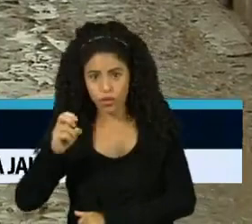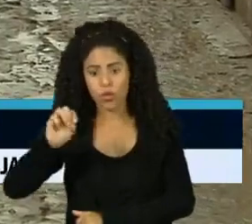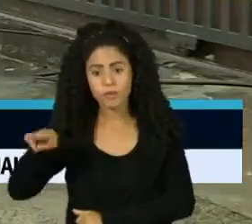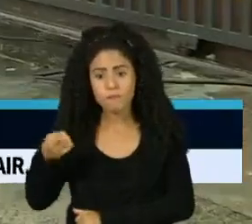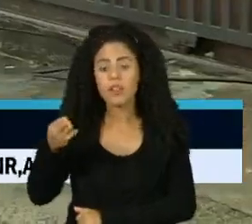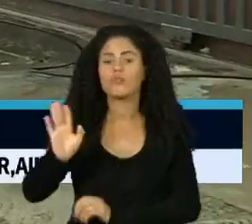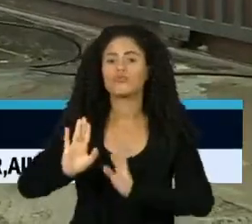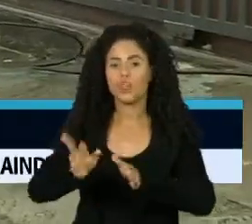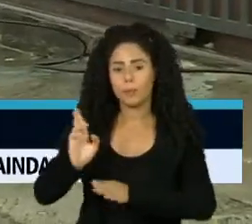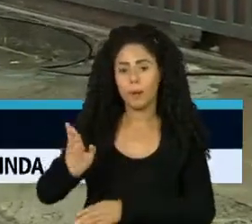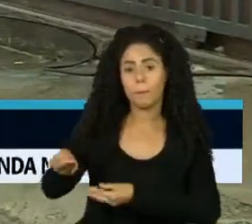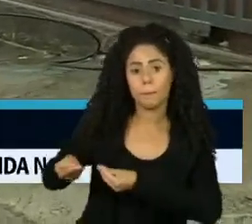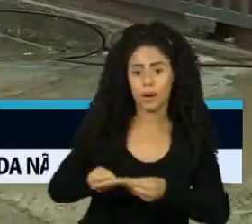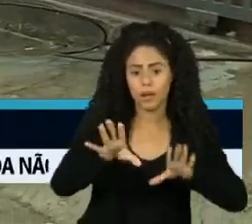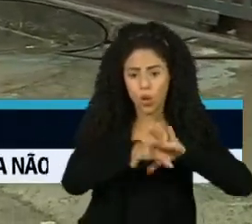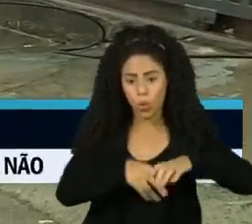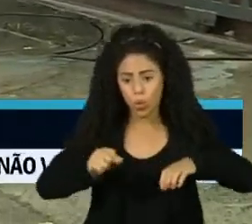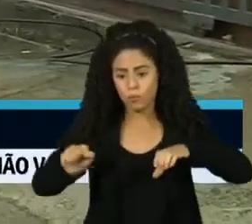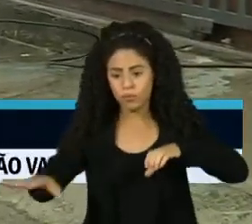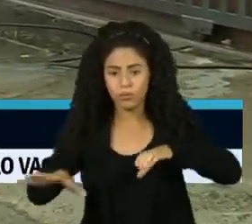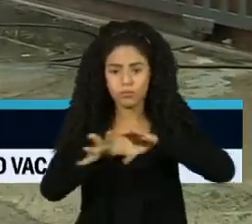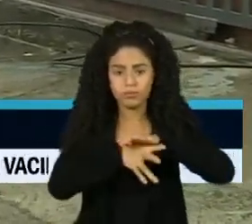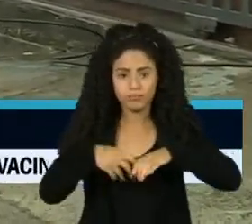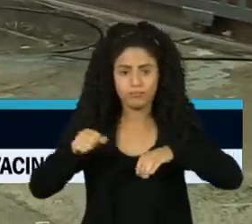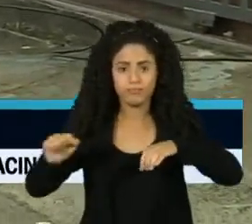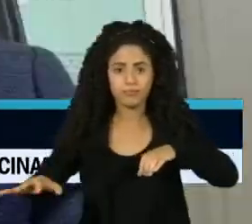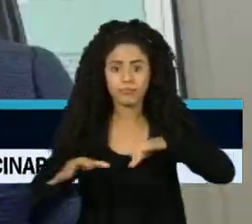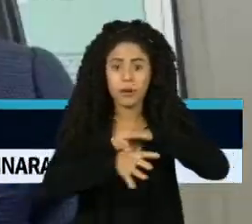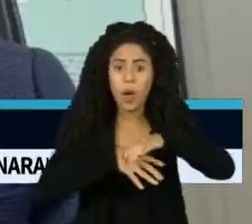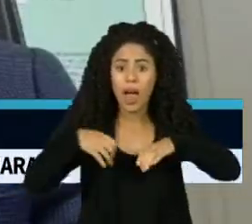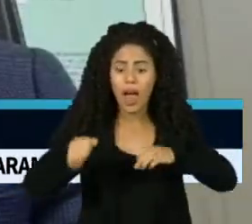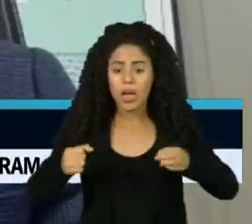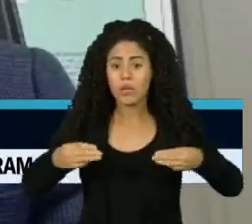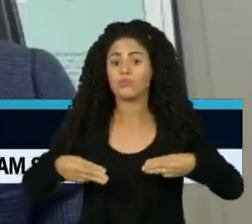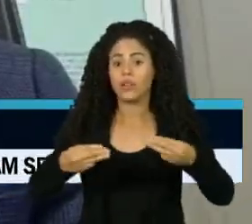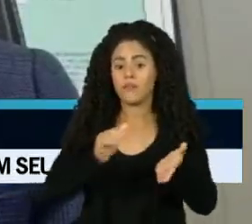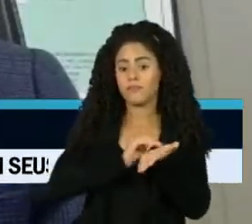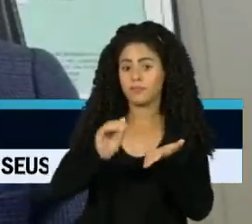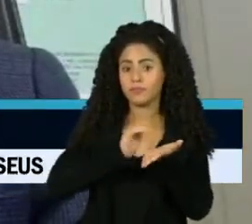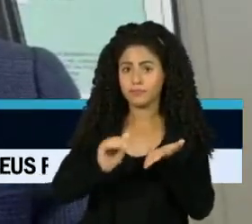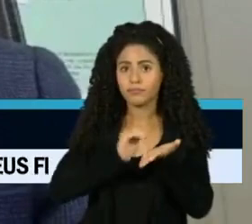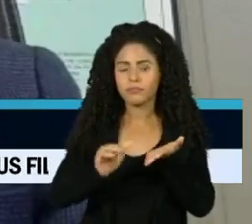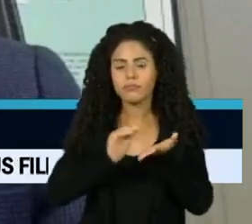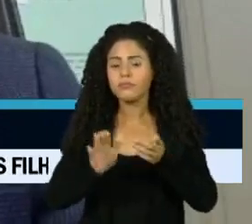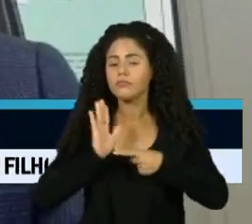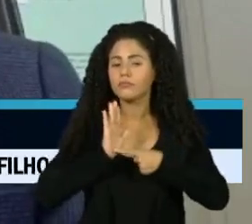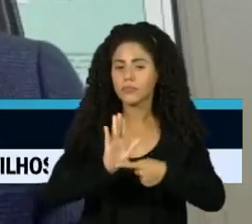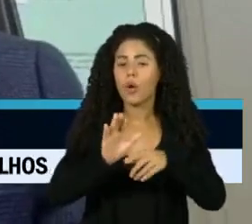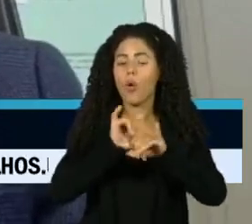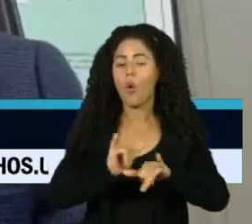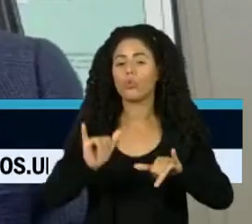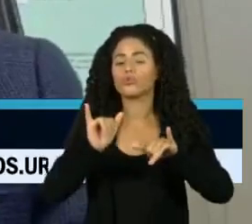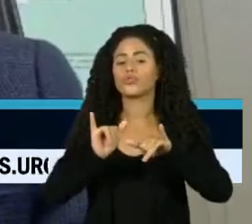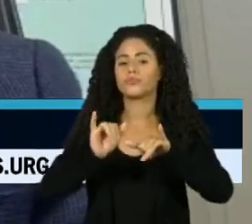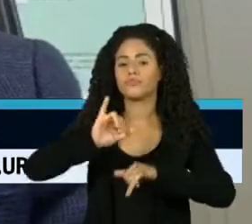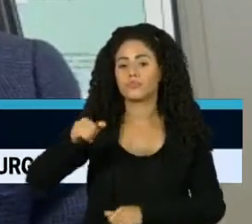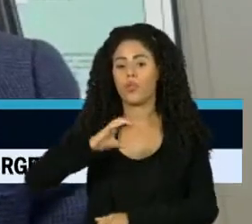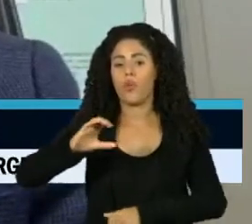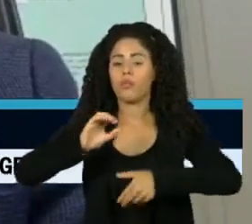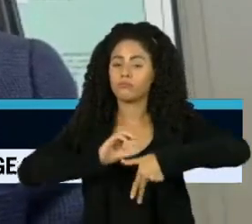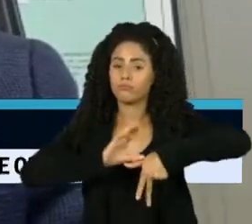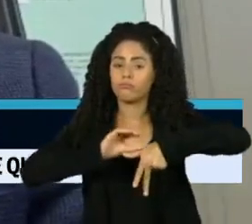milhões foram para a drenagem. O secretário de Desenvolvimento Regional de São Paulo disse ao Jornal da Cultura que não